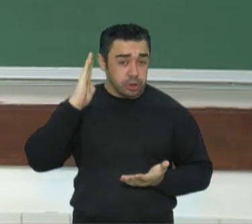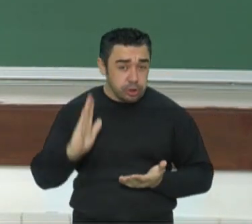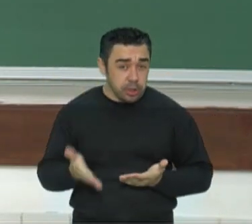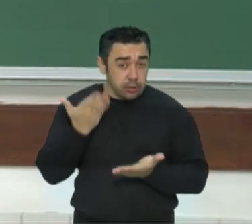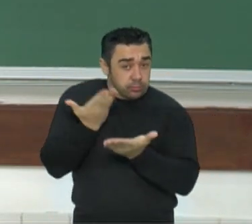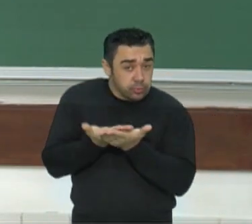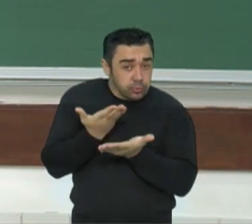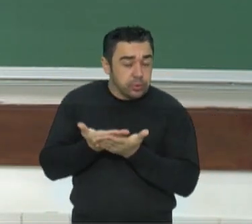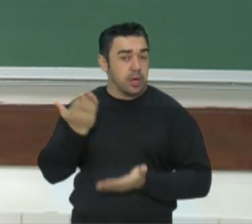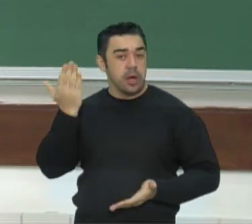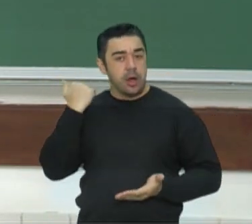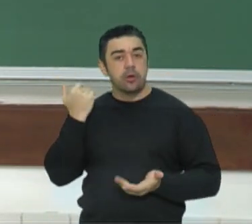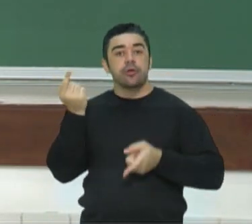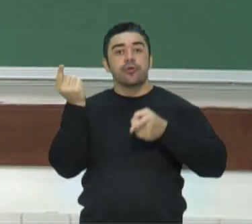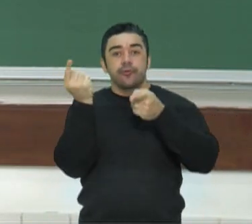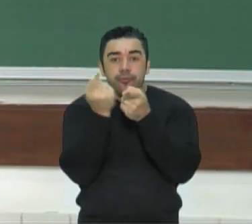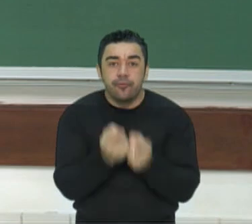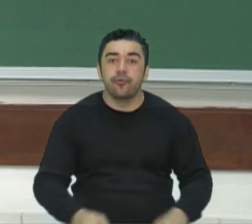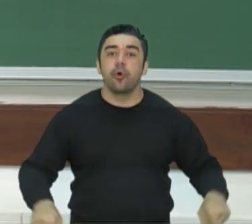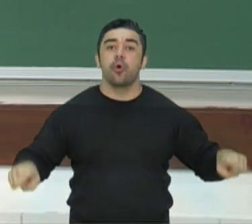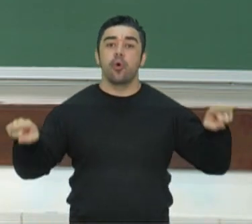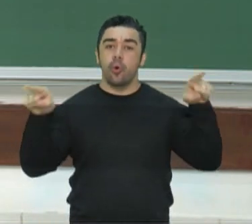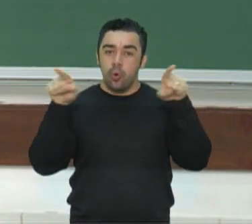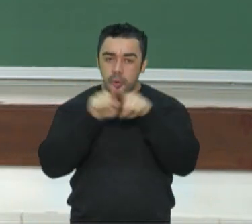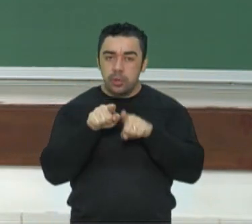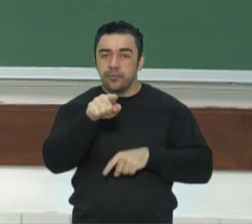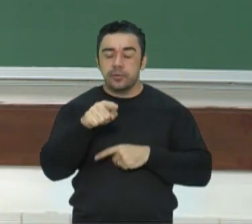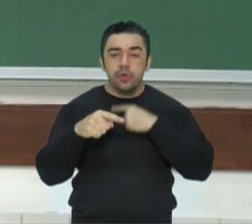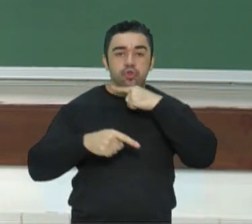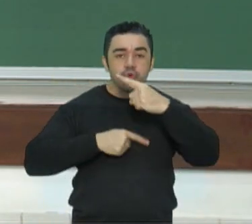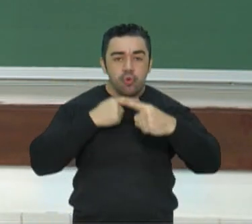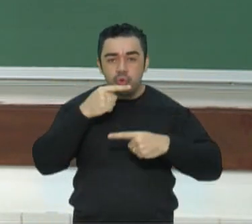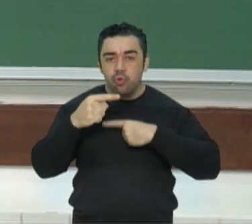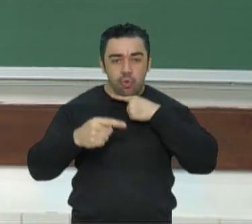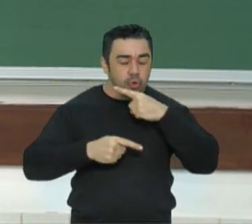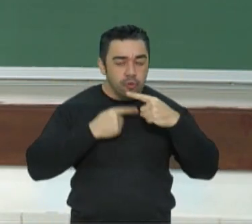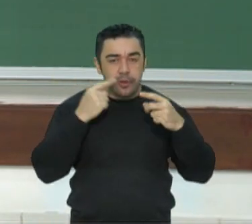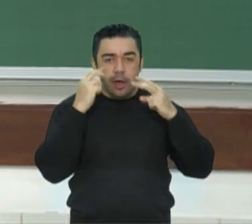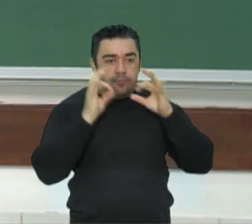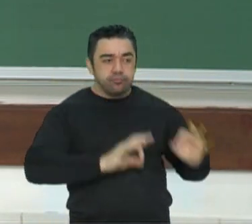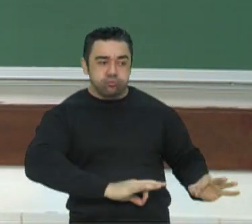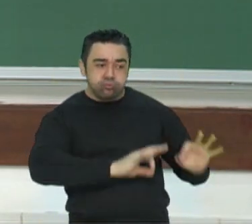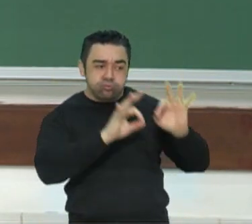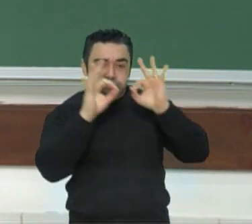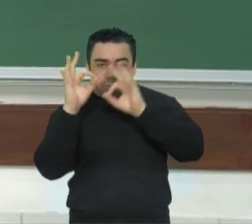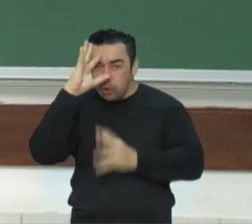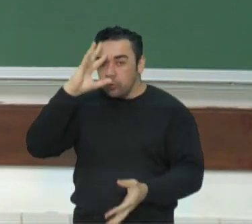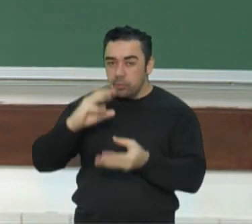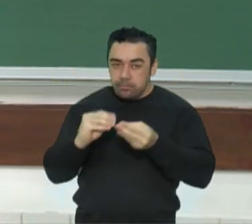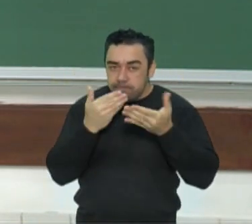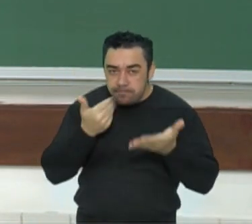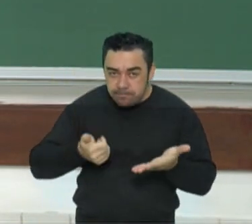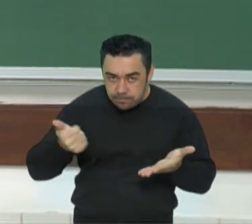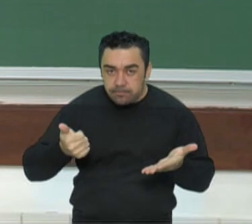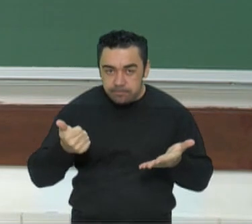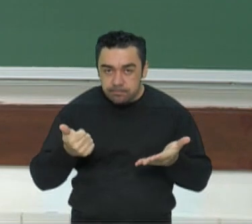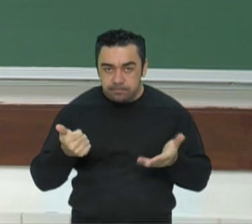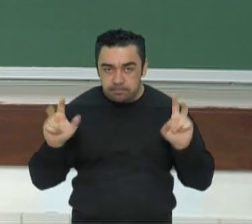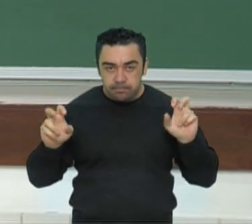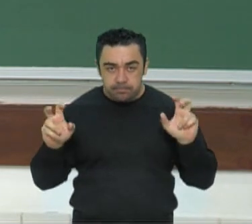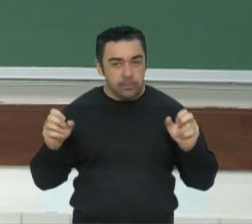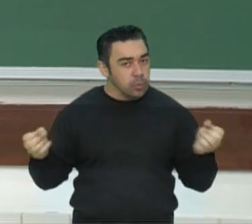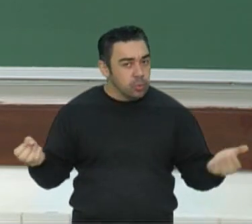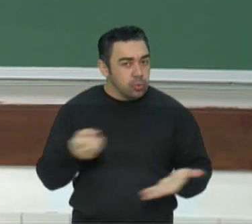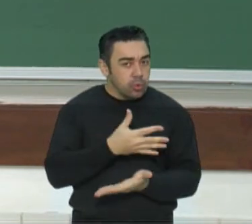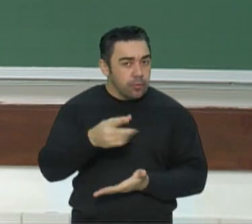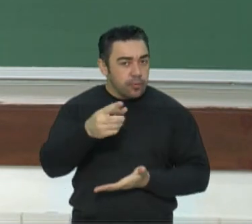aulas e hoje a tua nova chance de tirar dúvida, rever, revisar e entender melhor esses assuntos. Estamos te dando uma